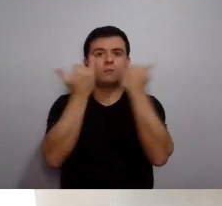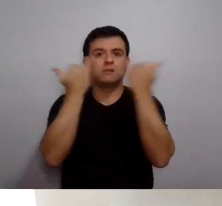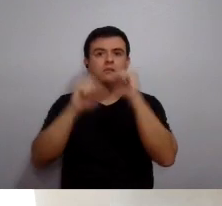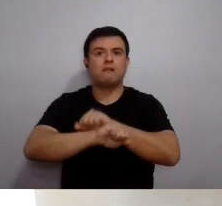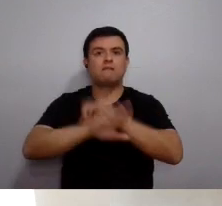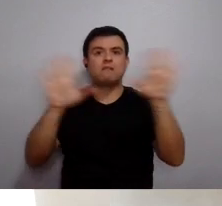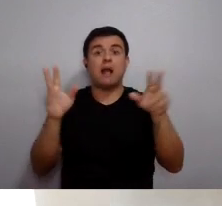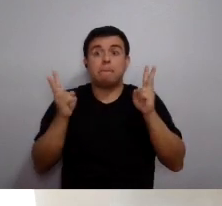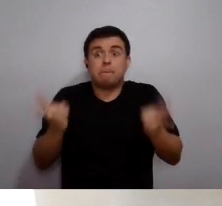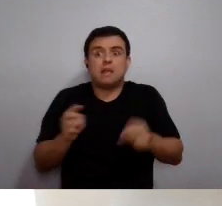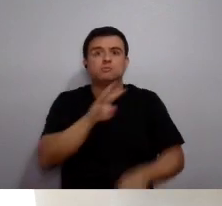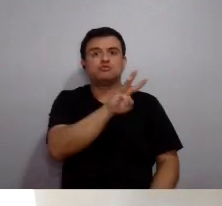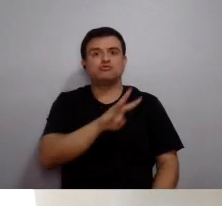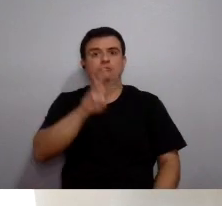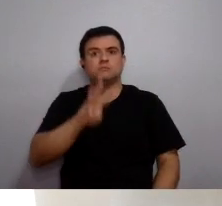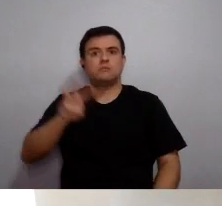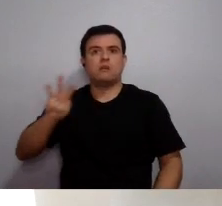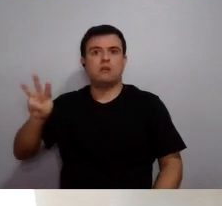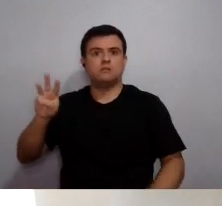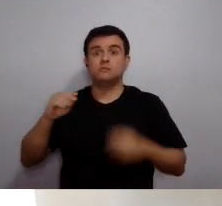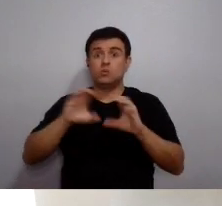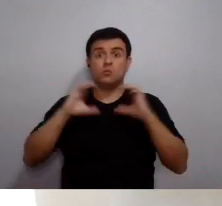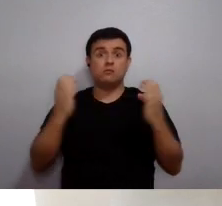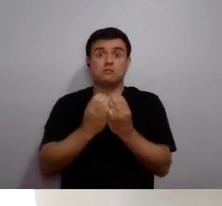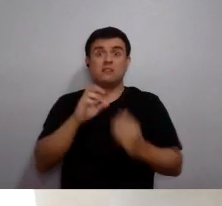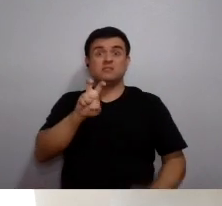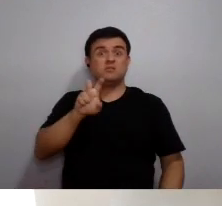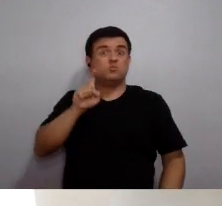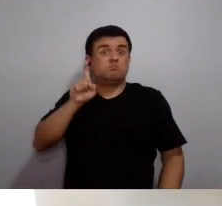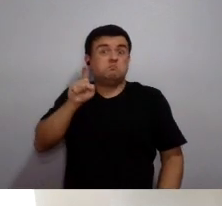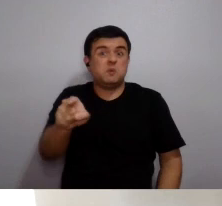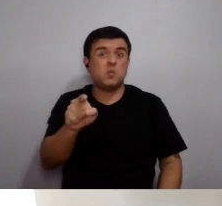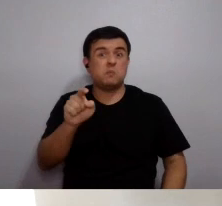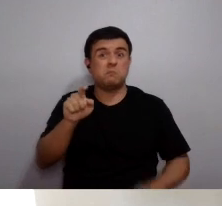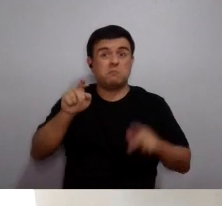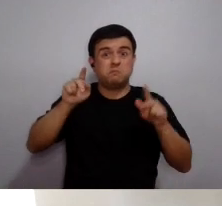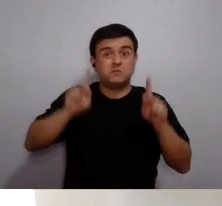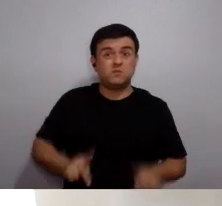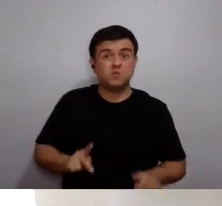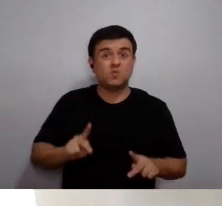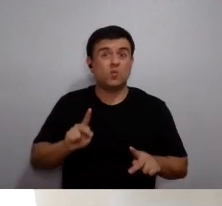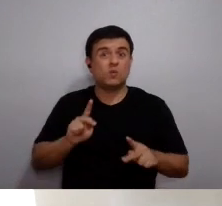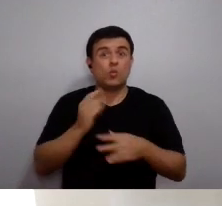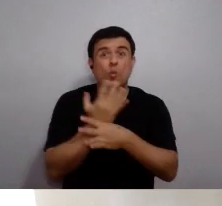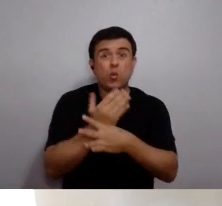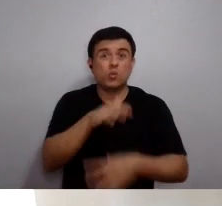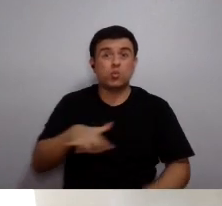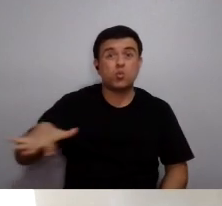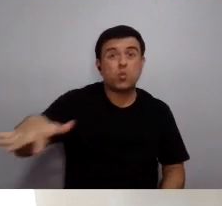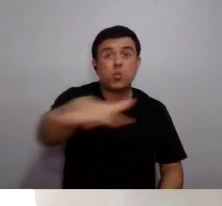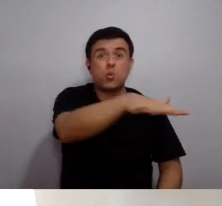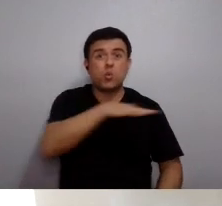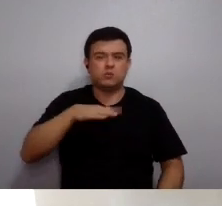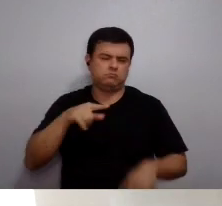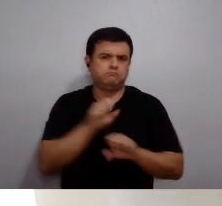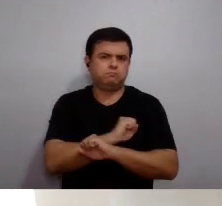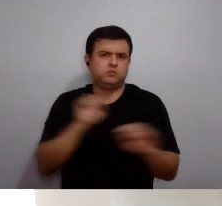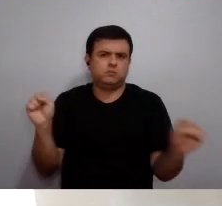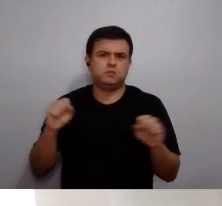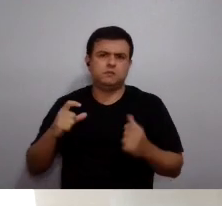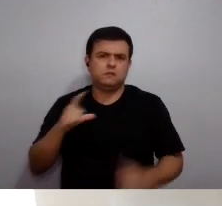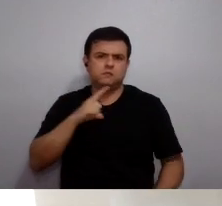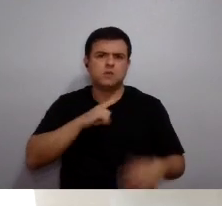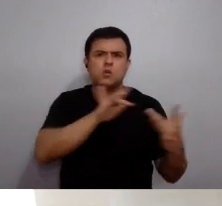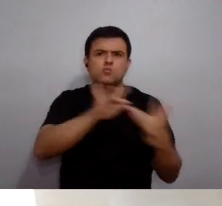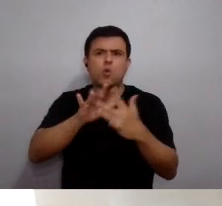chapas na mesma vitrine. Porque numa comunidade de 5 mil pessoas é impossível você fazer o corpo a